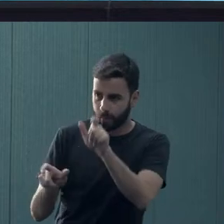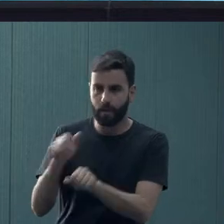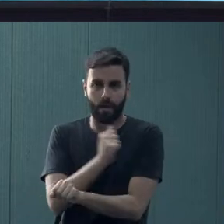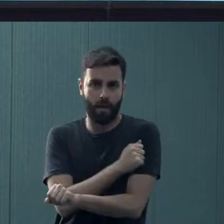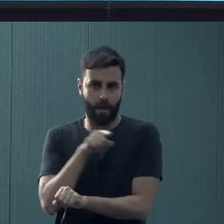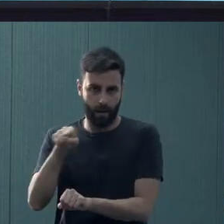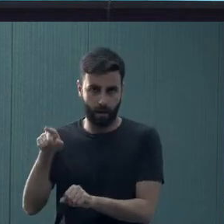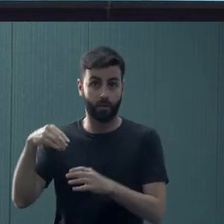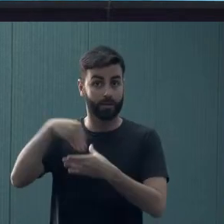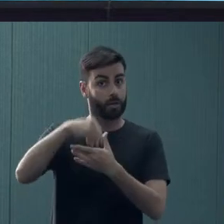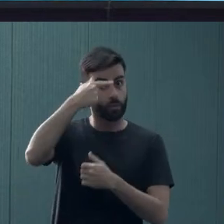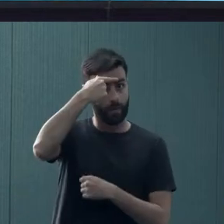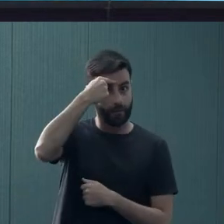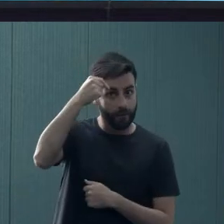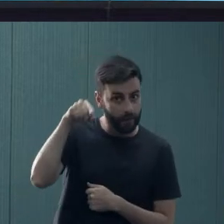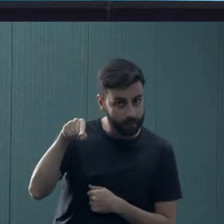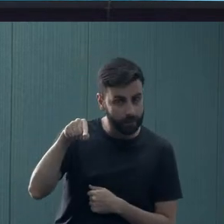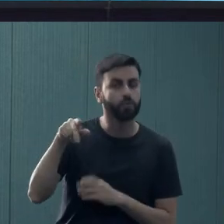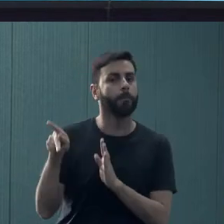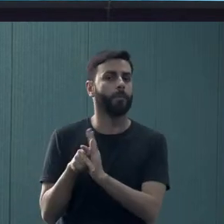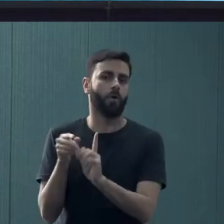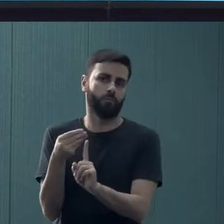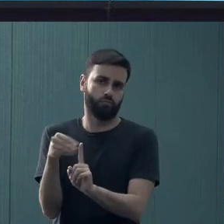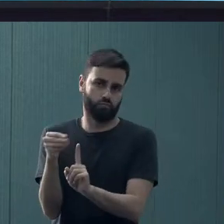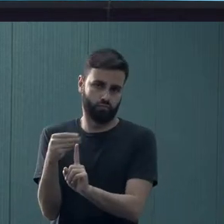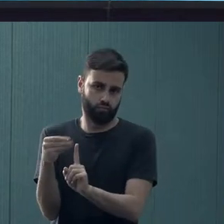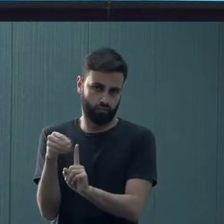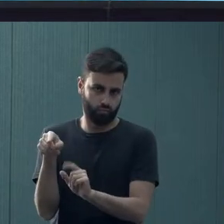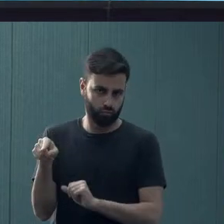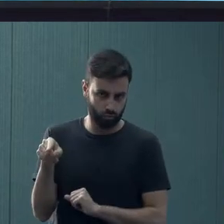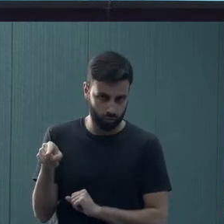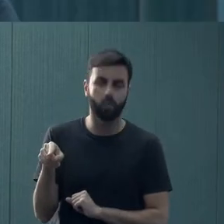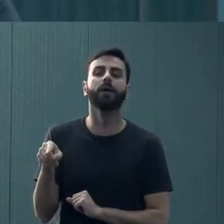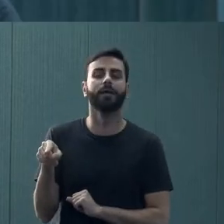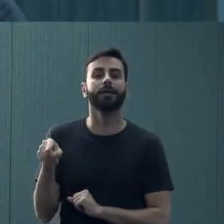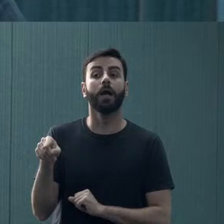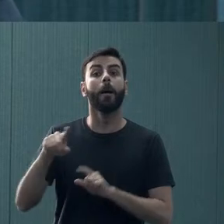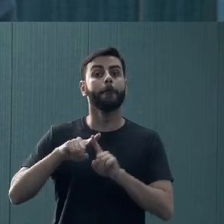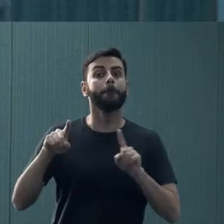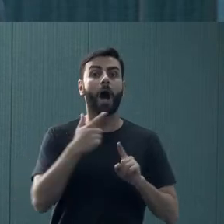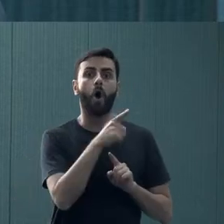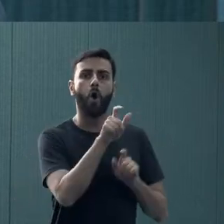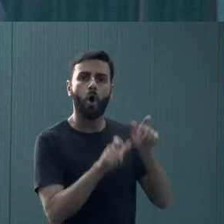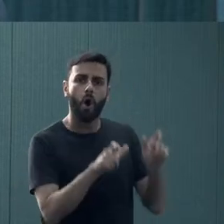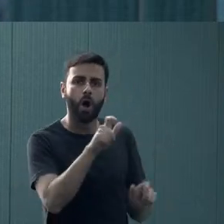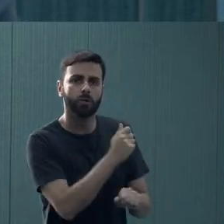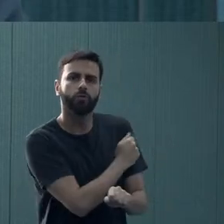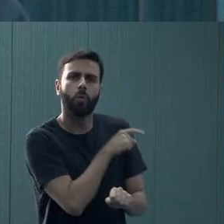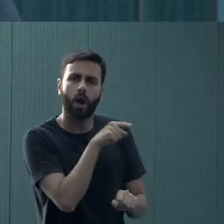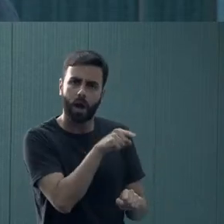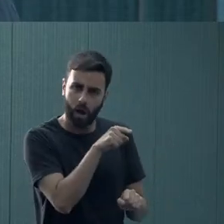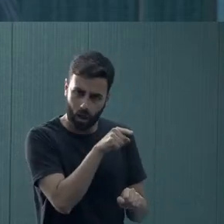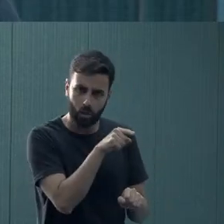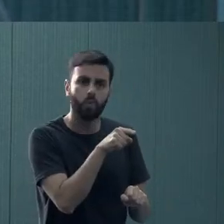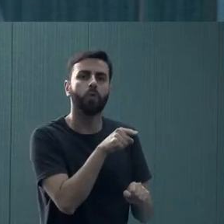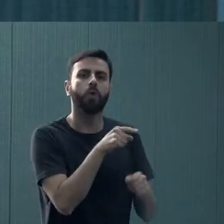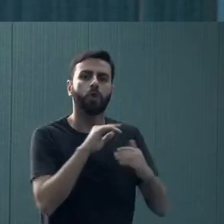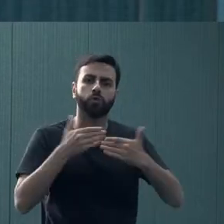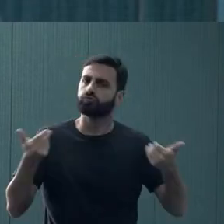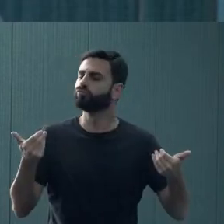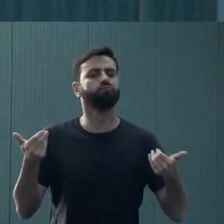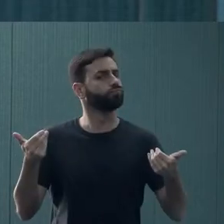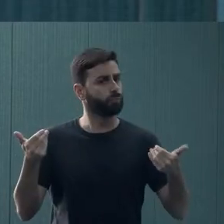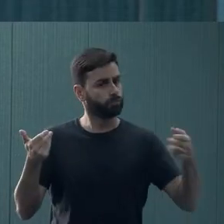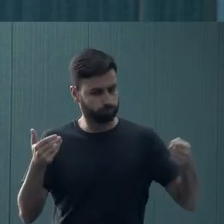estudantes de graduação em vulnerabilidade socioeconômica, o que não significa que outras categorias não são